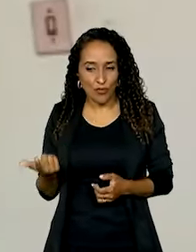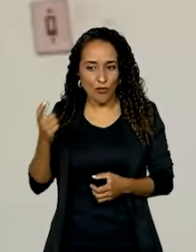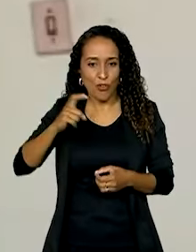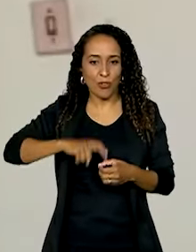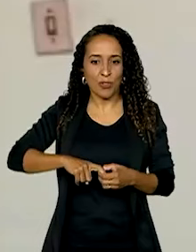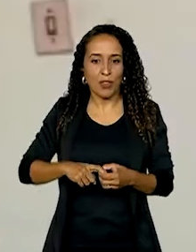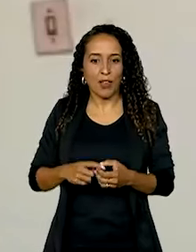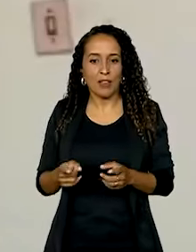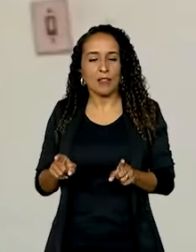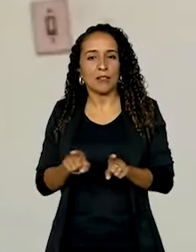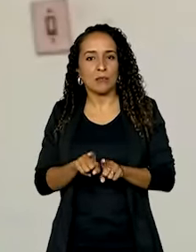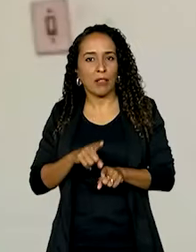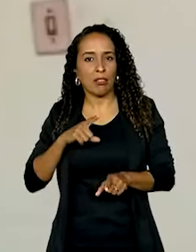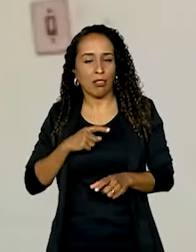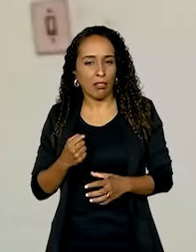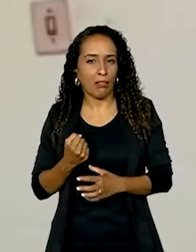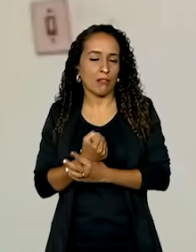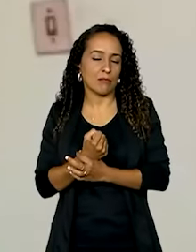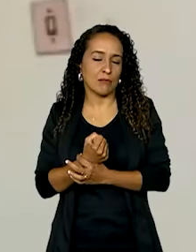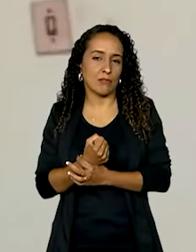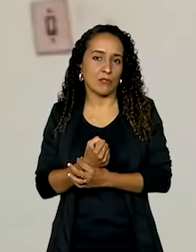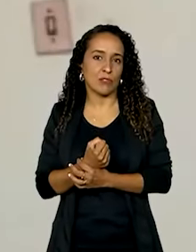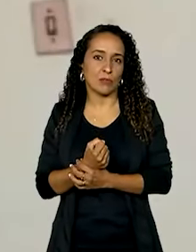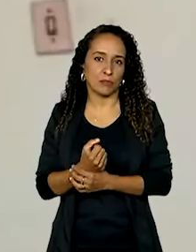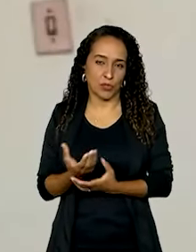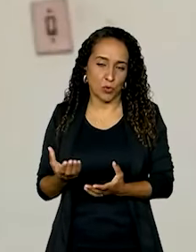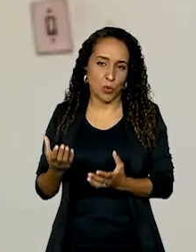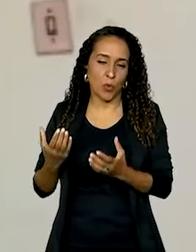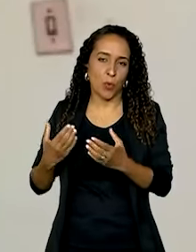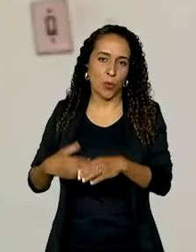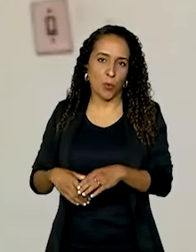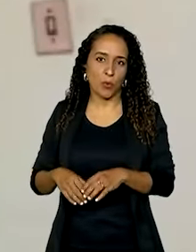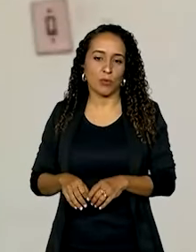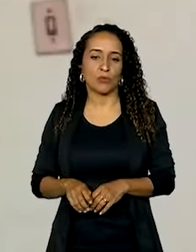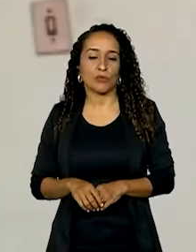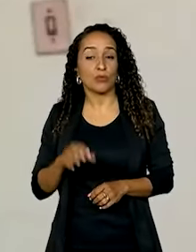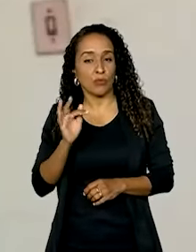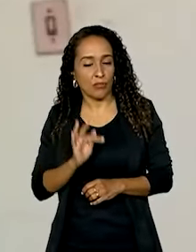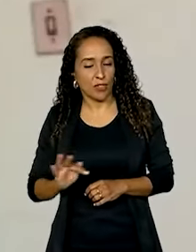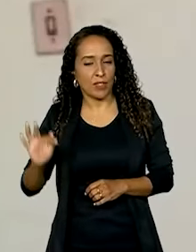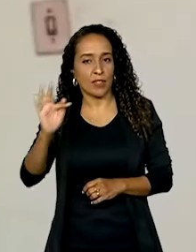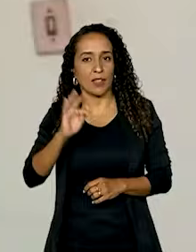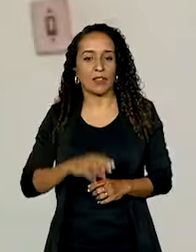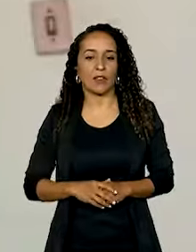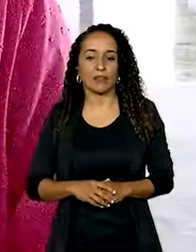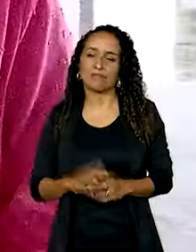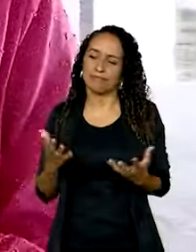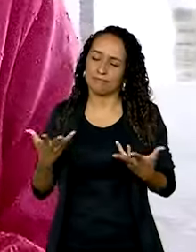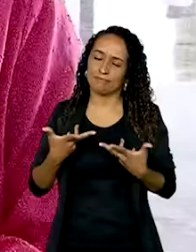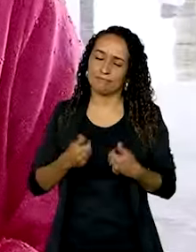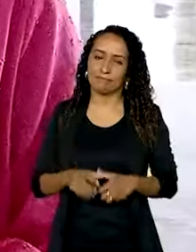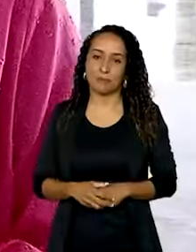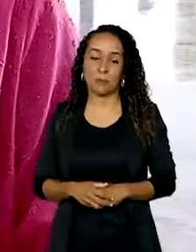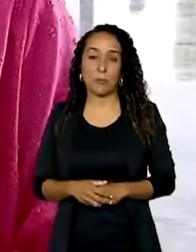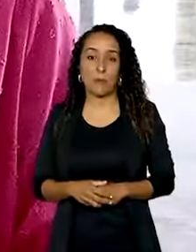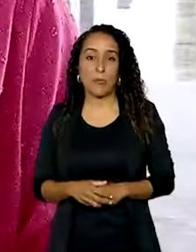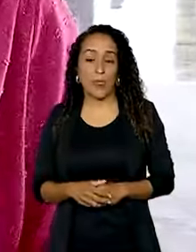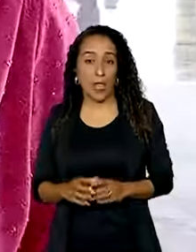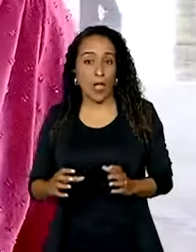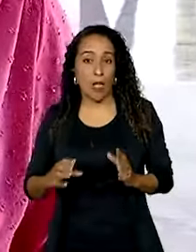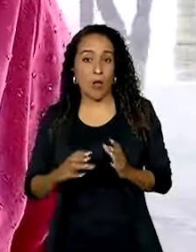e ter também uma instabilidade em um concurso, né, federal. Isso é maravilhoso. O concurso